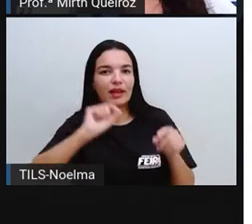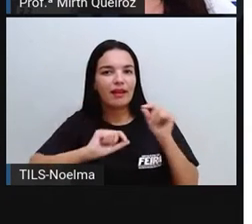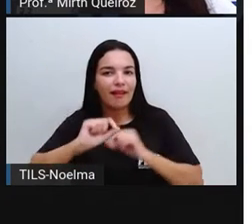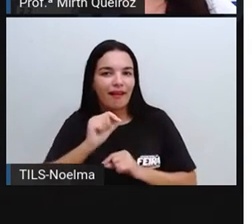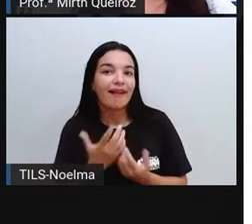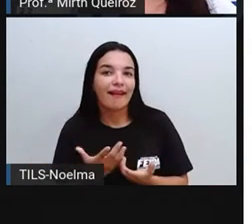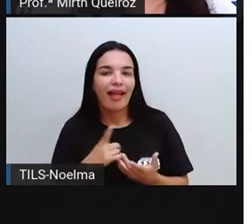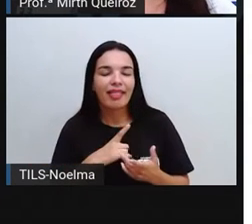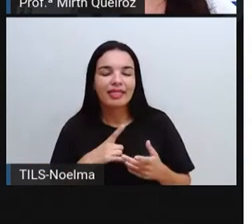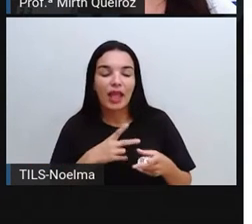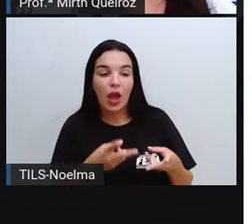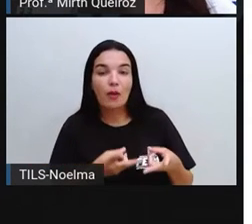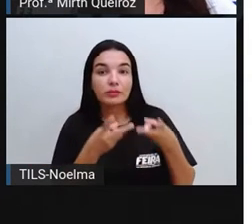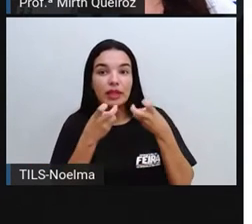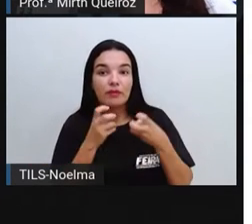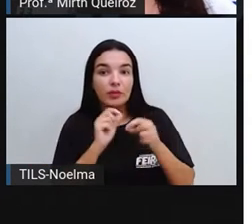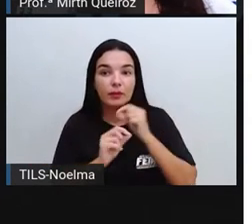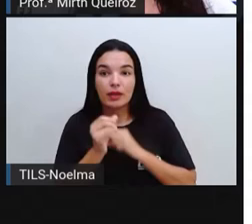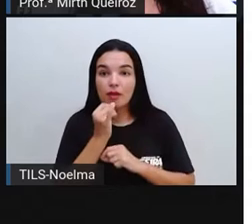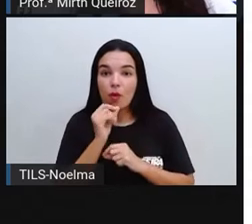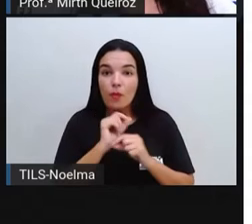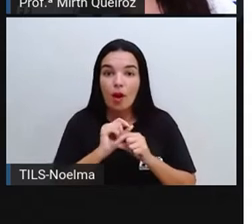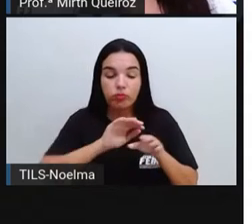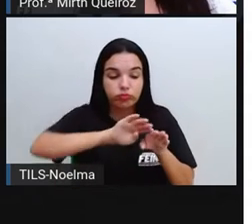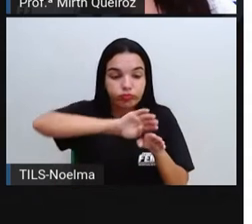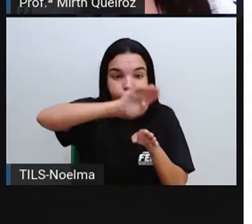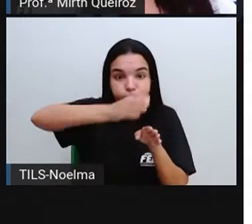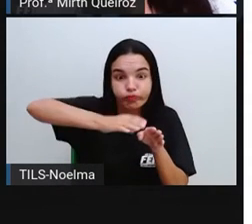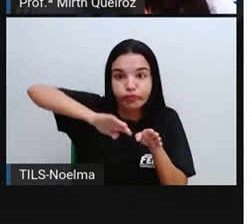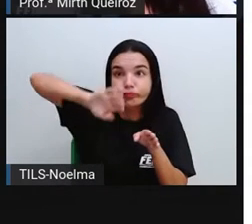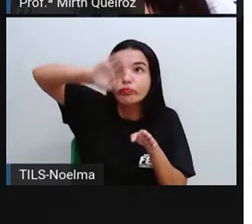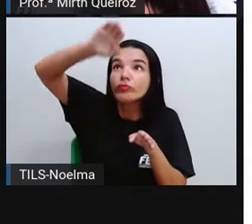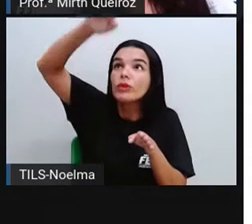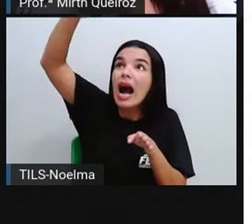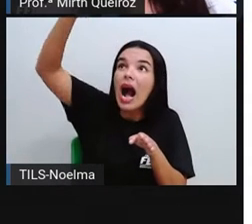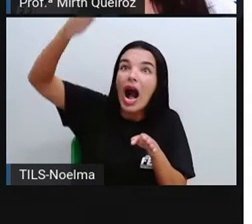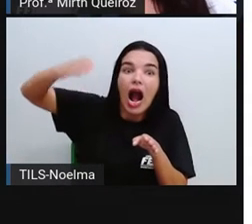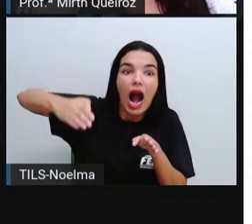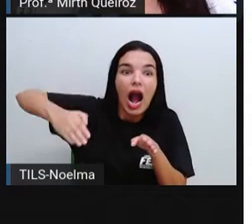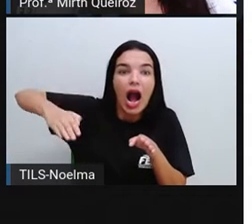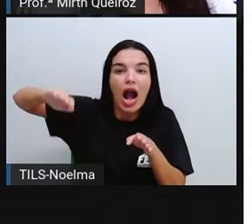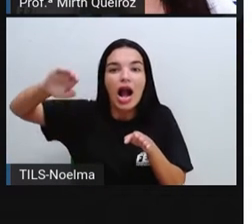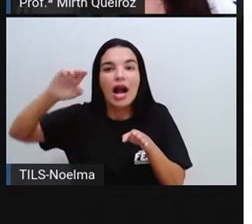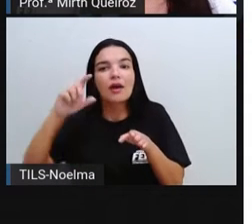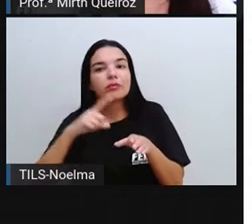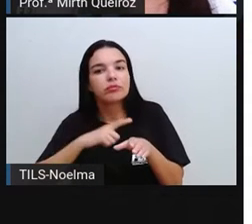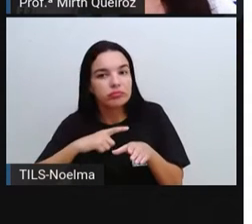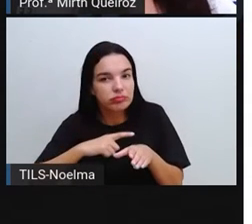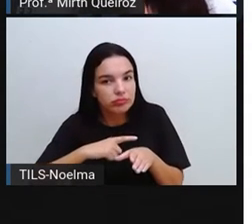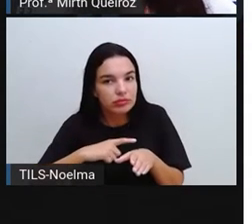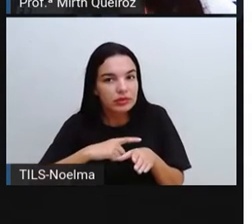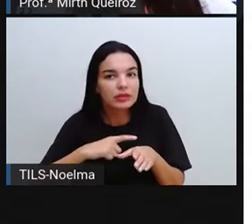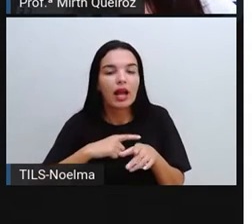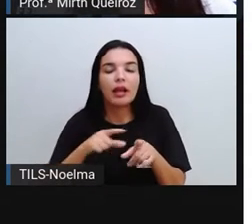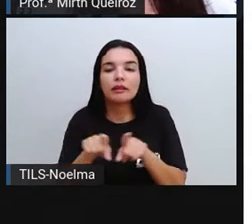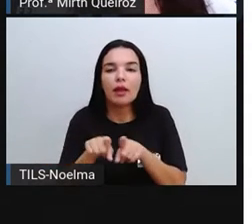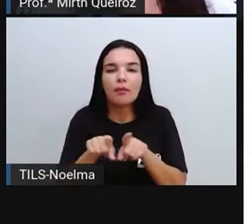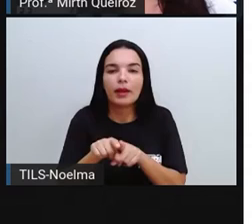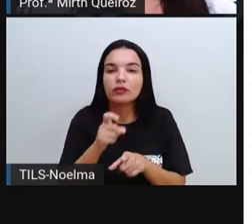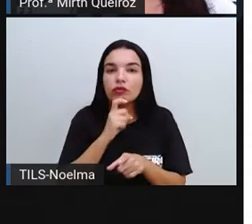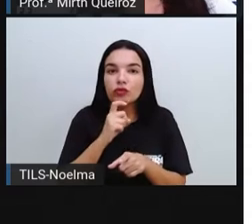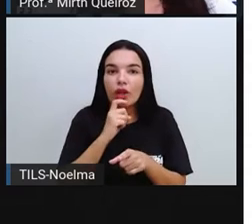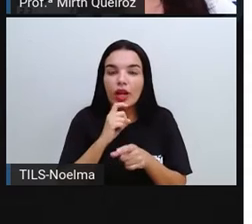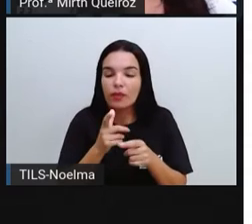estado sólido, ela pode ser observada, por exemplo, nos polos, nos picos das montanhas, nos icebergs.